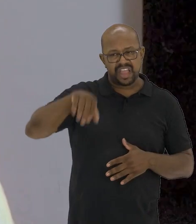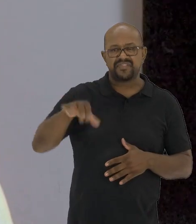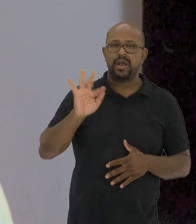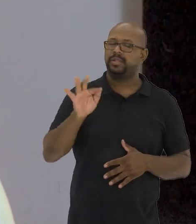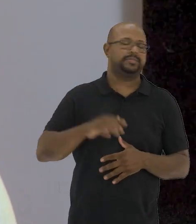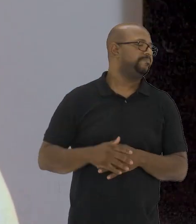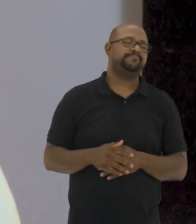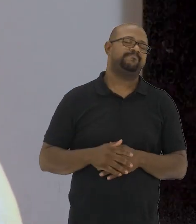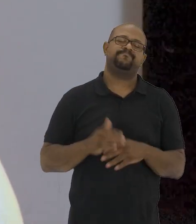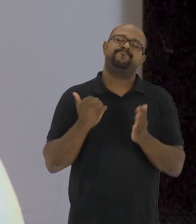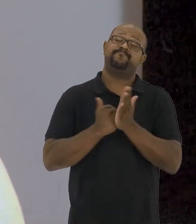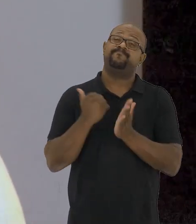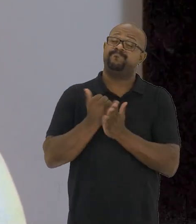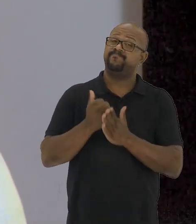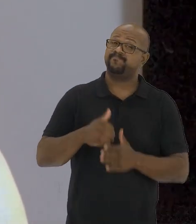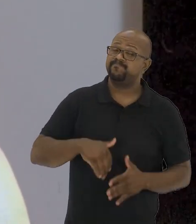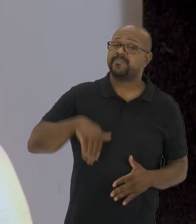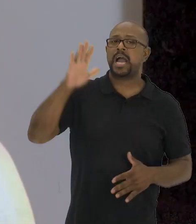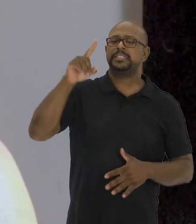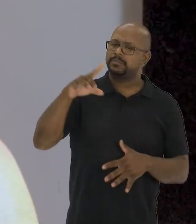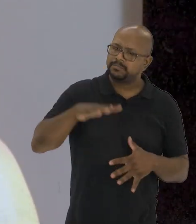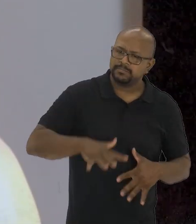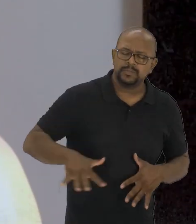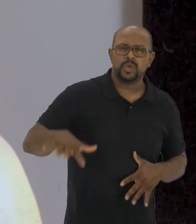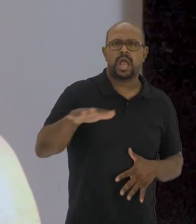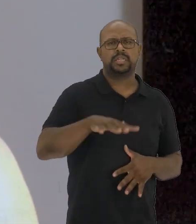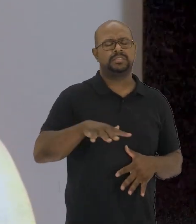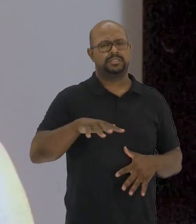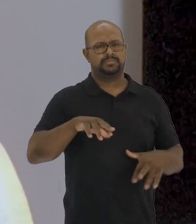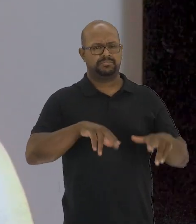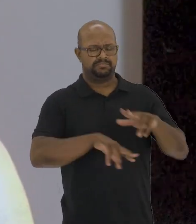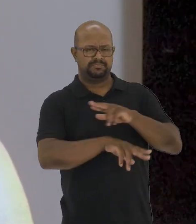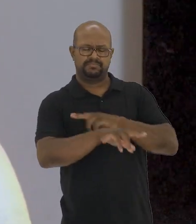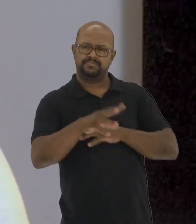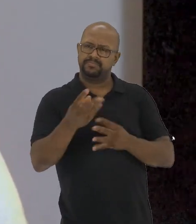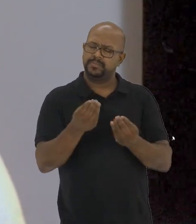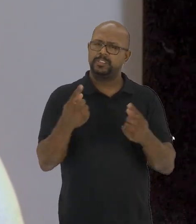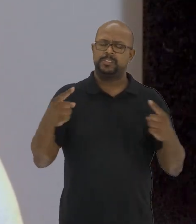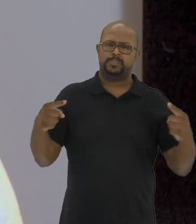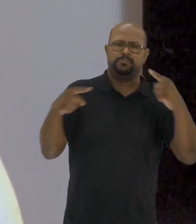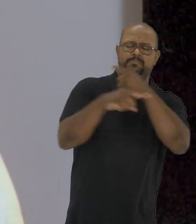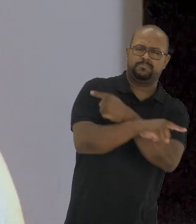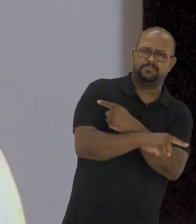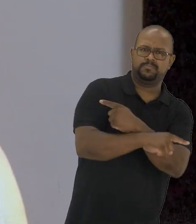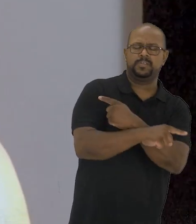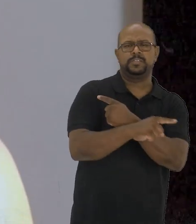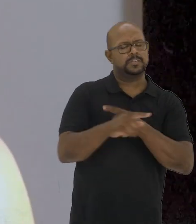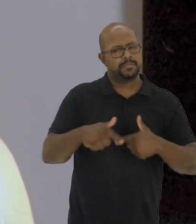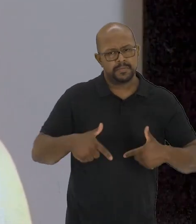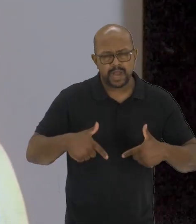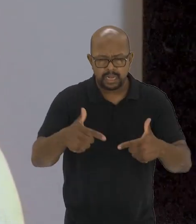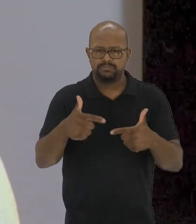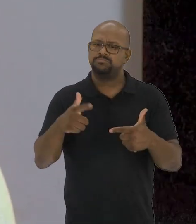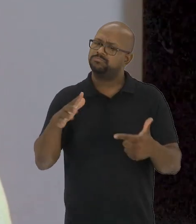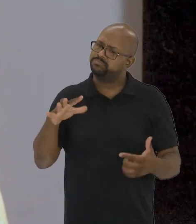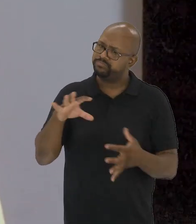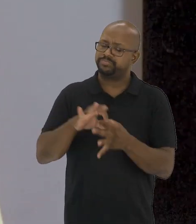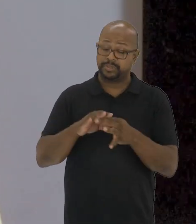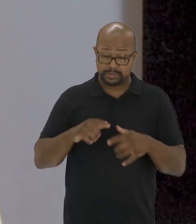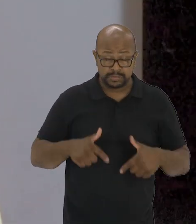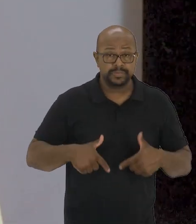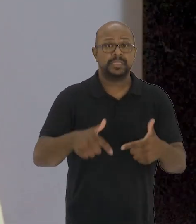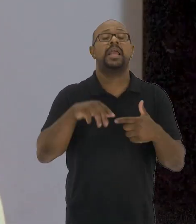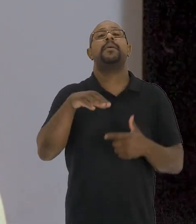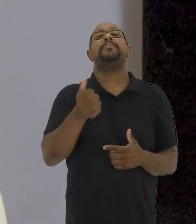academicistas. Muito mais do que isso são territórios de dissidência e de contramão que se